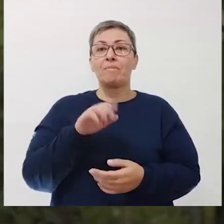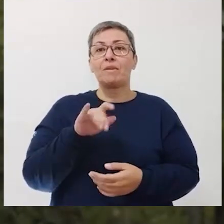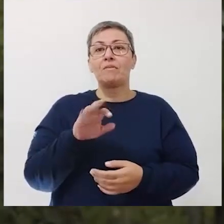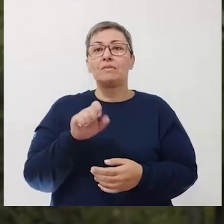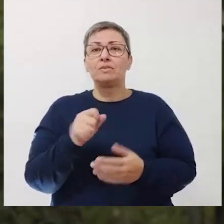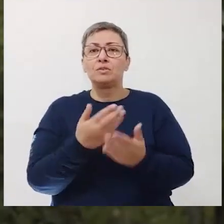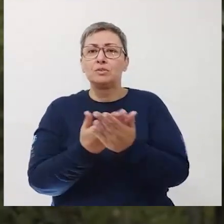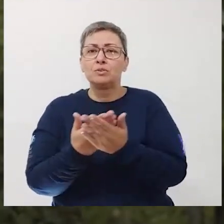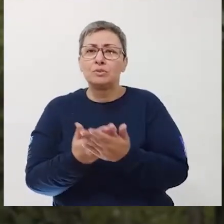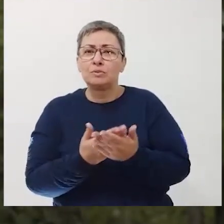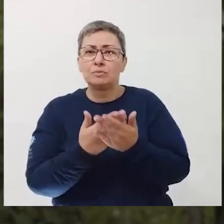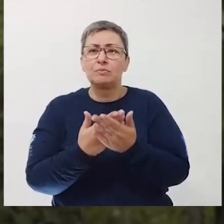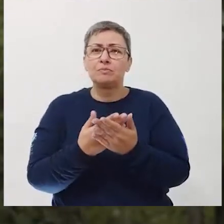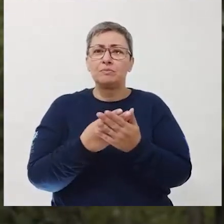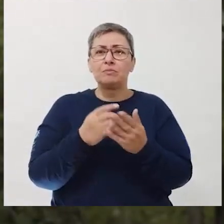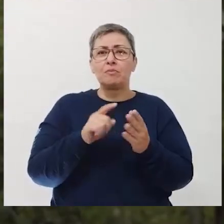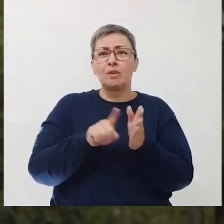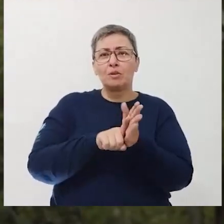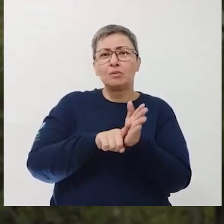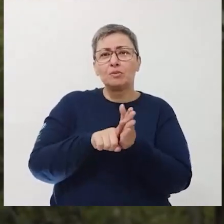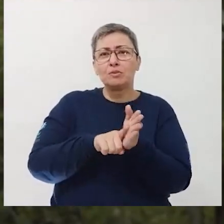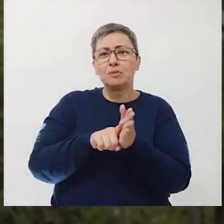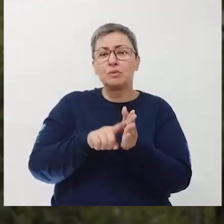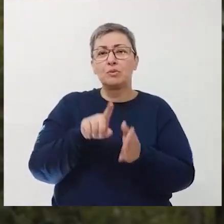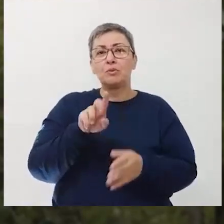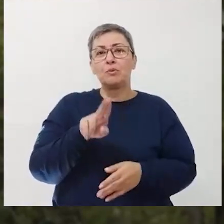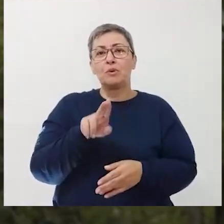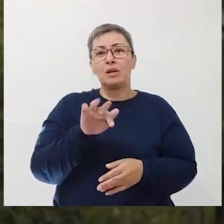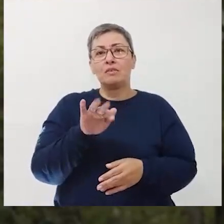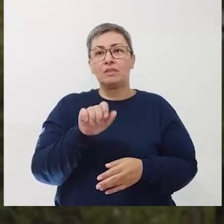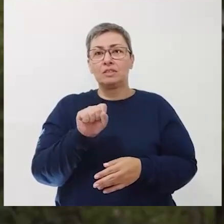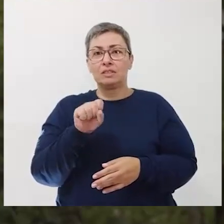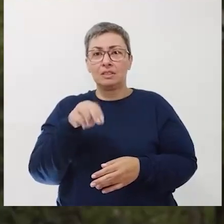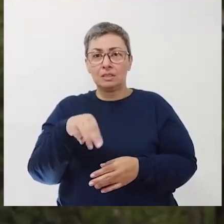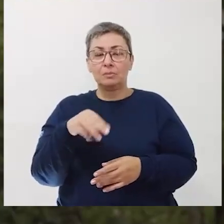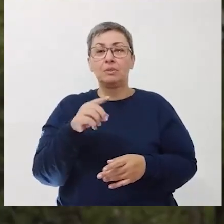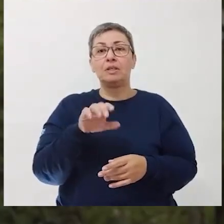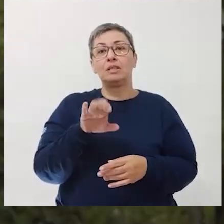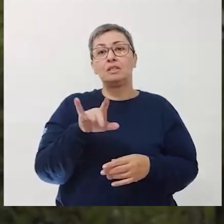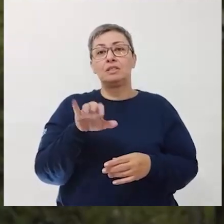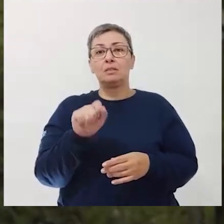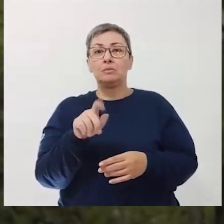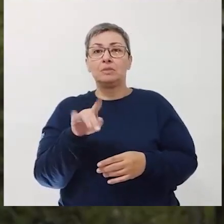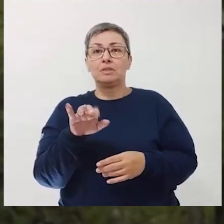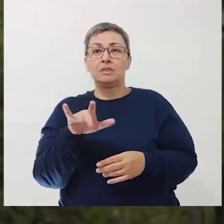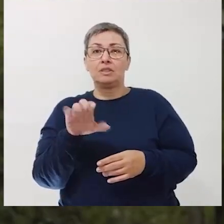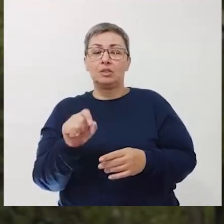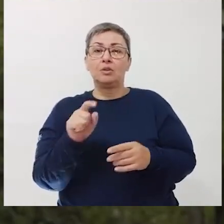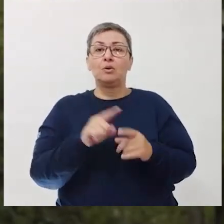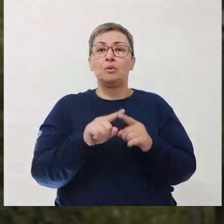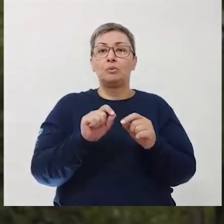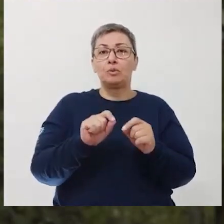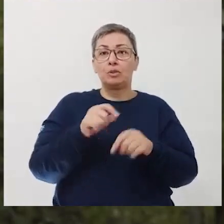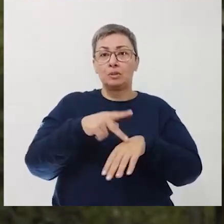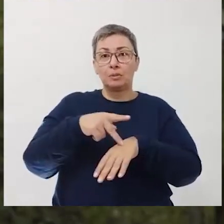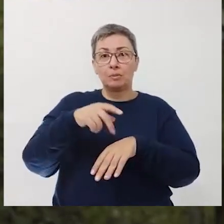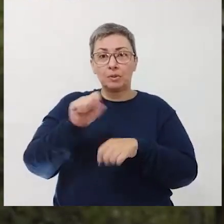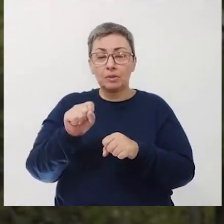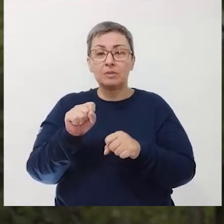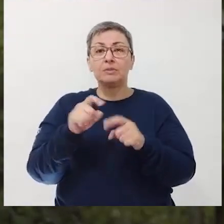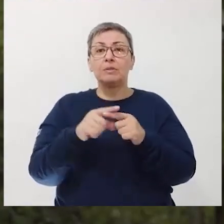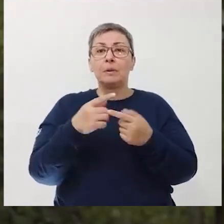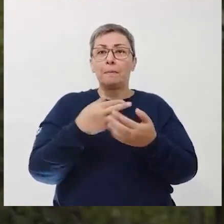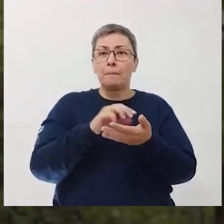O fóssil foi estudado durante uma tese de doutorado de um estudante da UFSM, que é o Christian Pacheco, do Programa de Pós-Graduação em